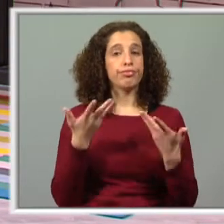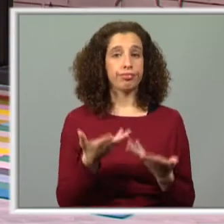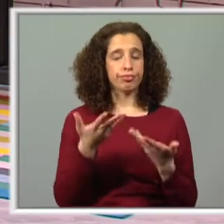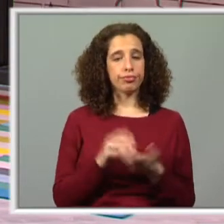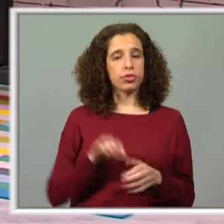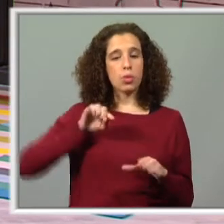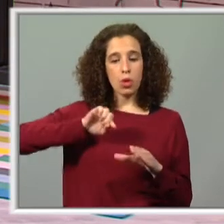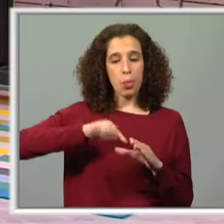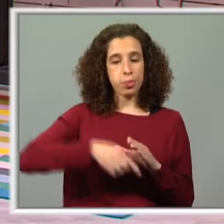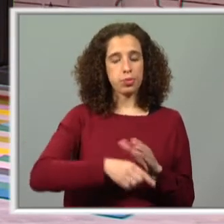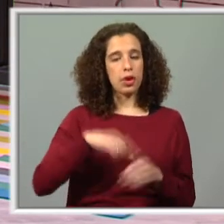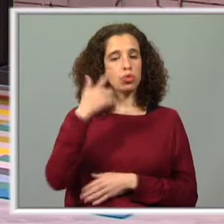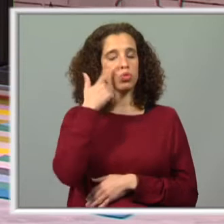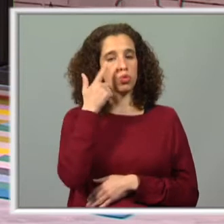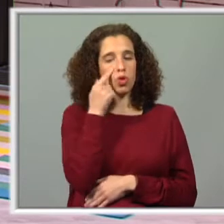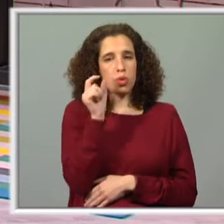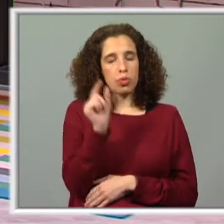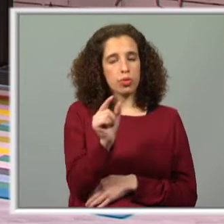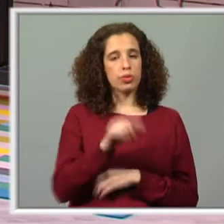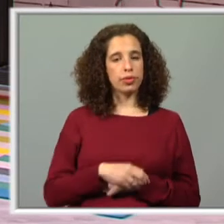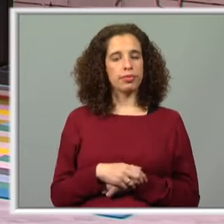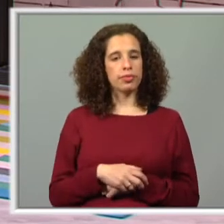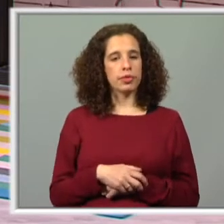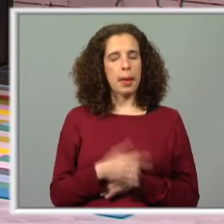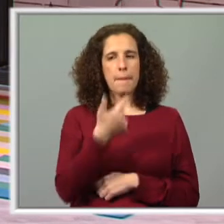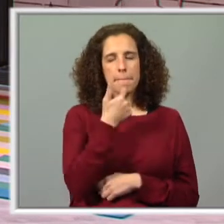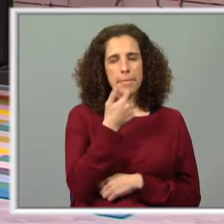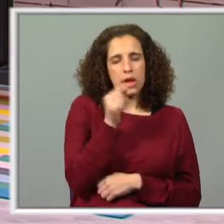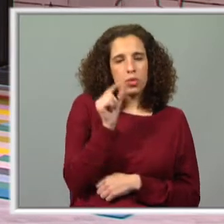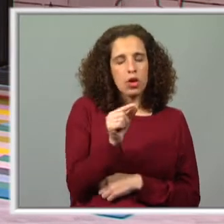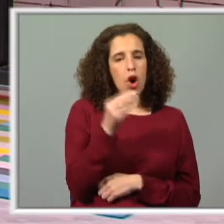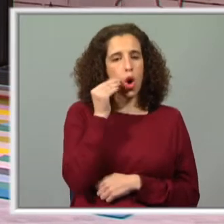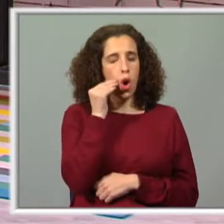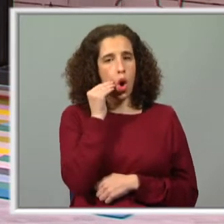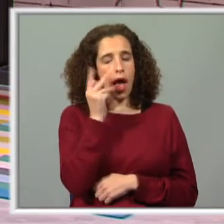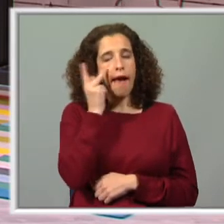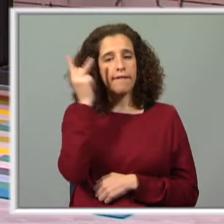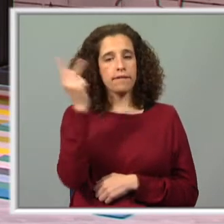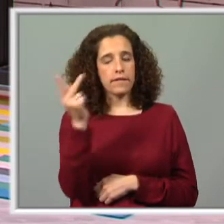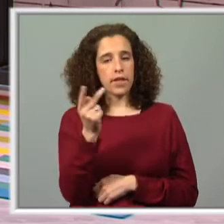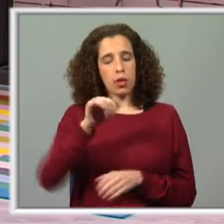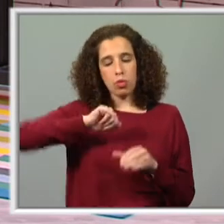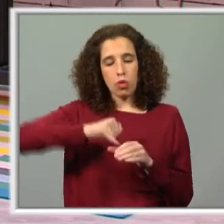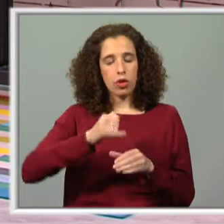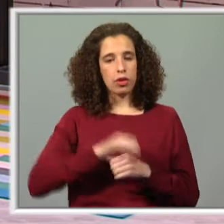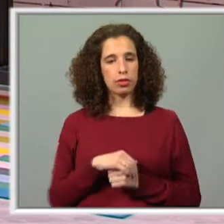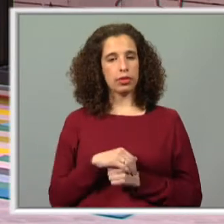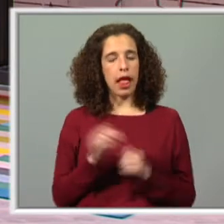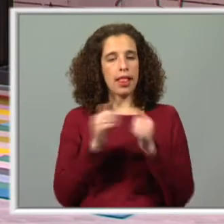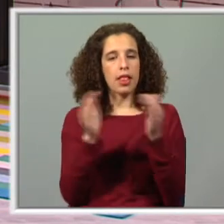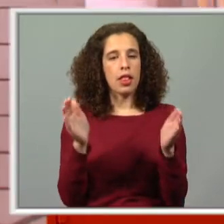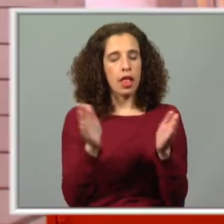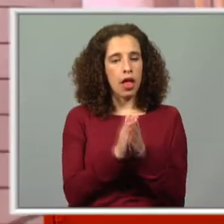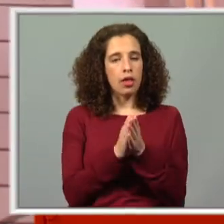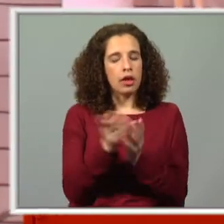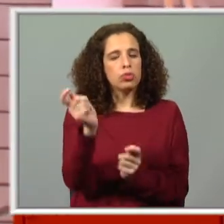Agora, explorámos, conhecemos um bocadinho, ficámos a perceber um bocadinho como é o quê? A vida num formigueiro, que é toda ela